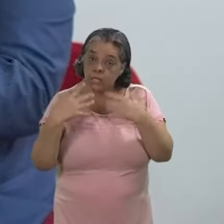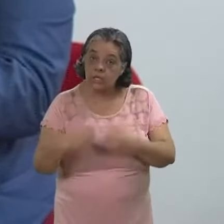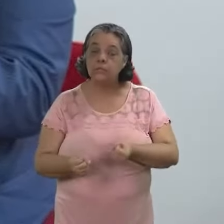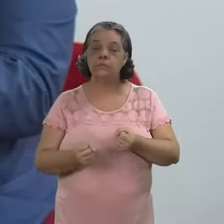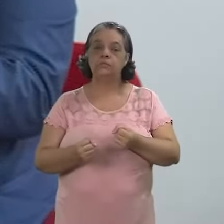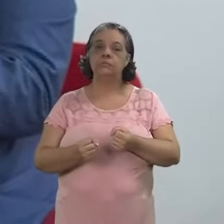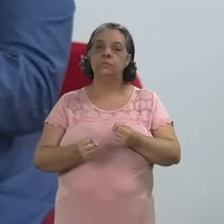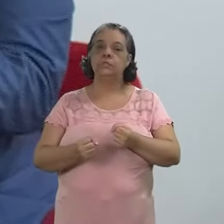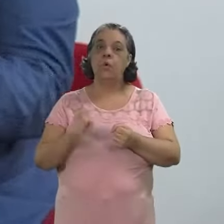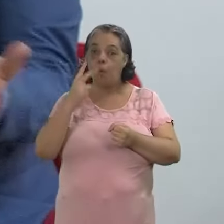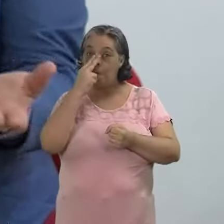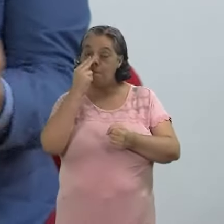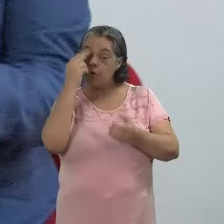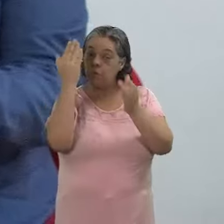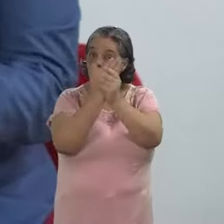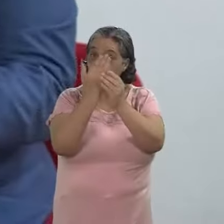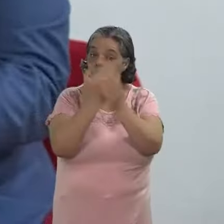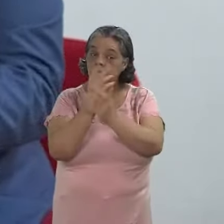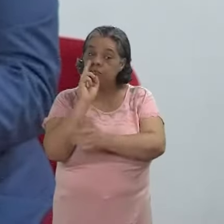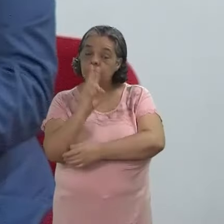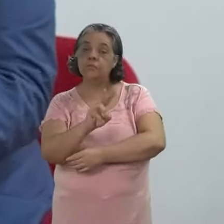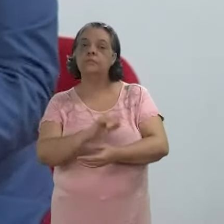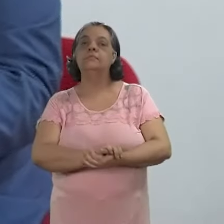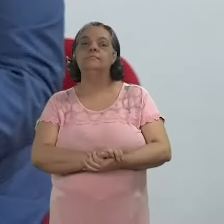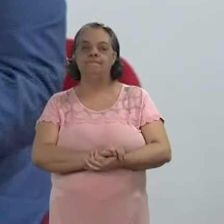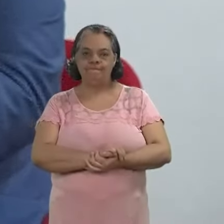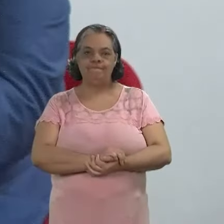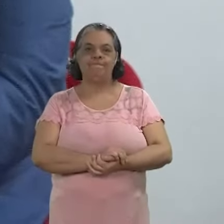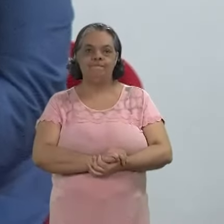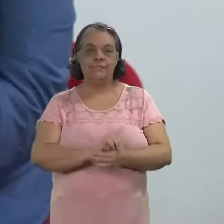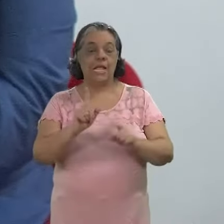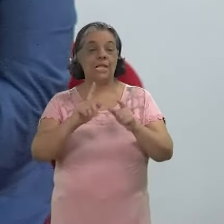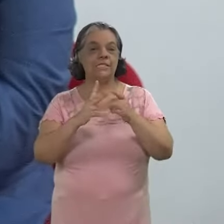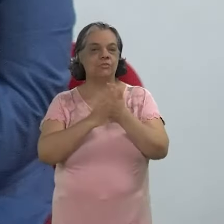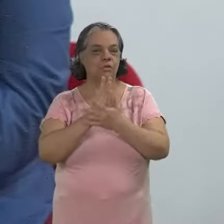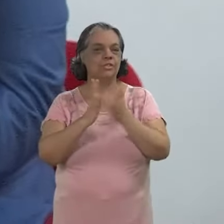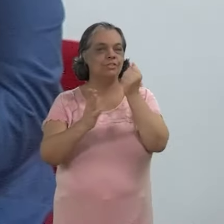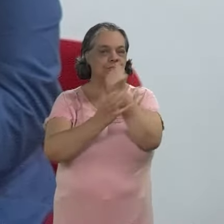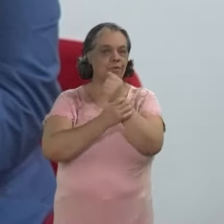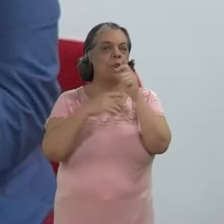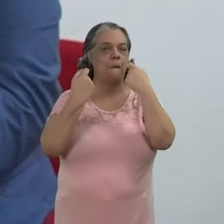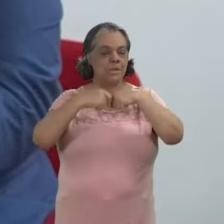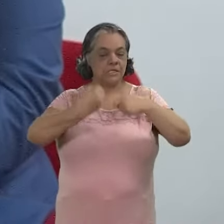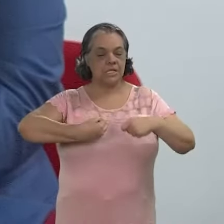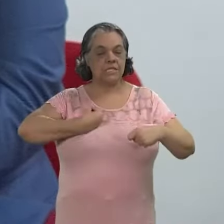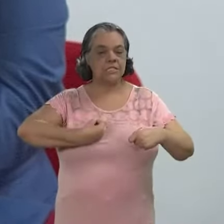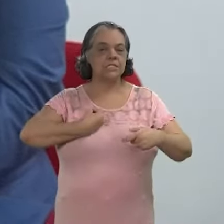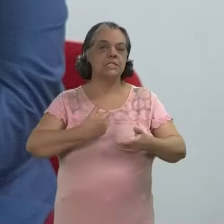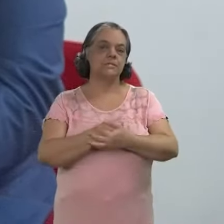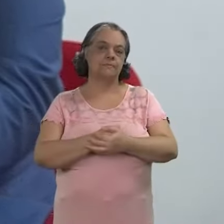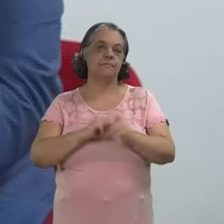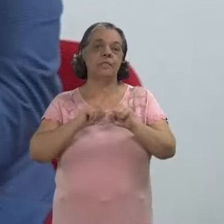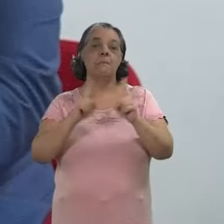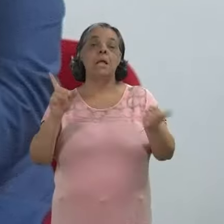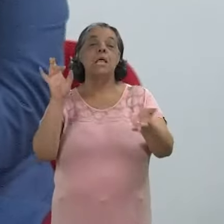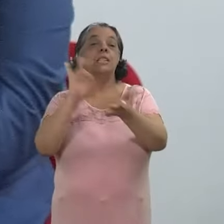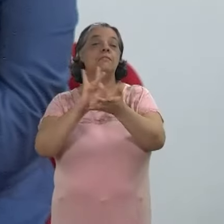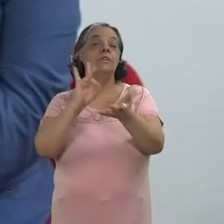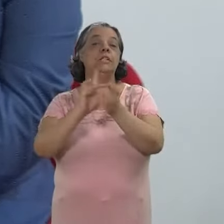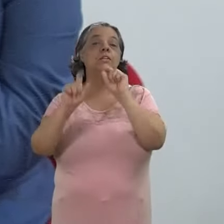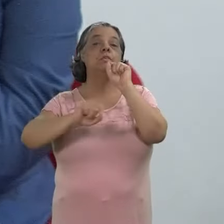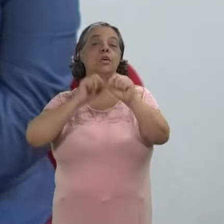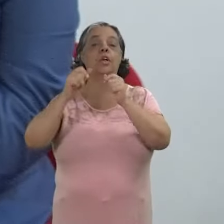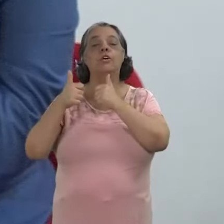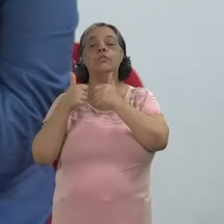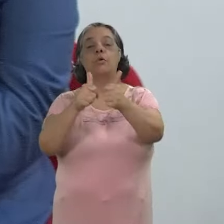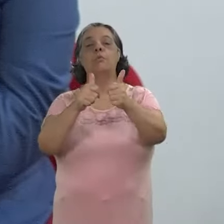o você está recebendo é de fato o mesmo processo que você enviou então esses mecanismos de segurança precisam existir eu acho que na